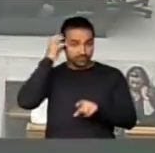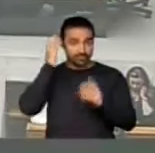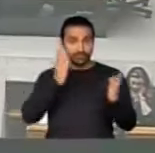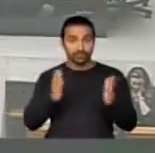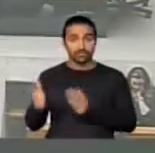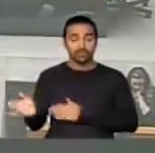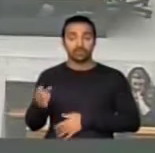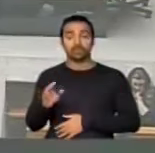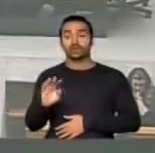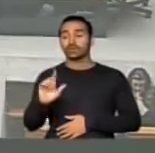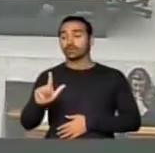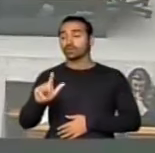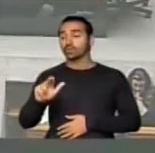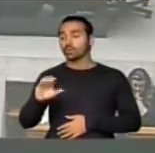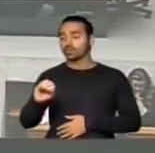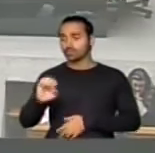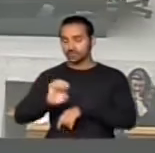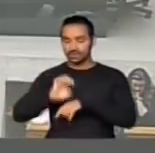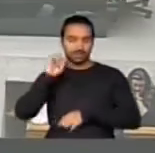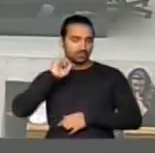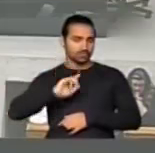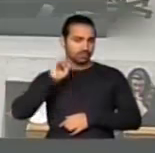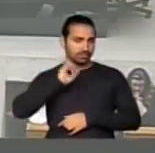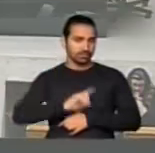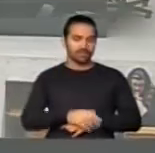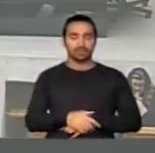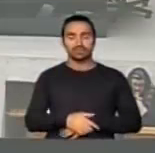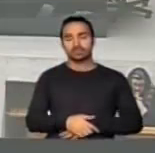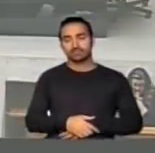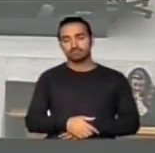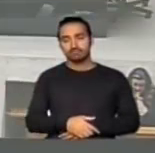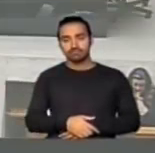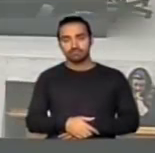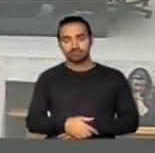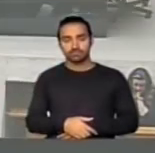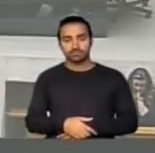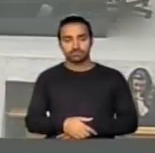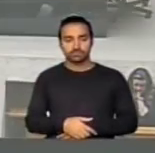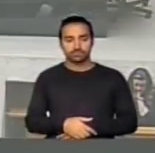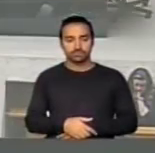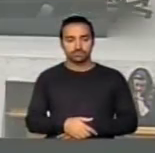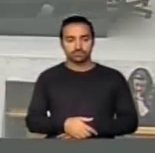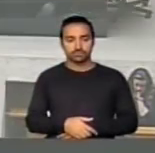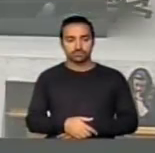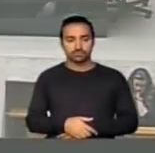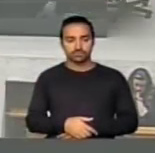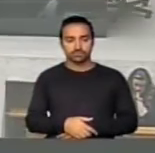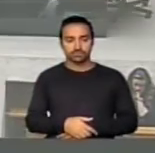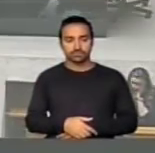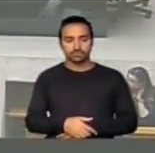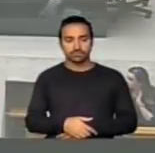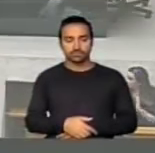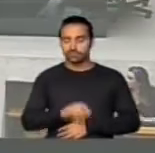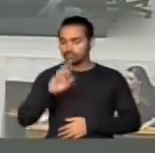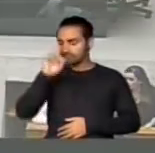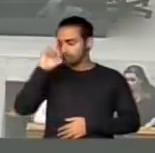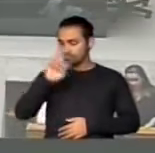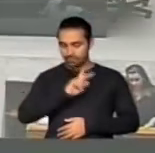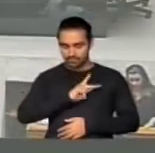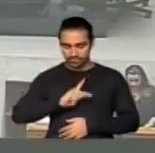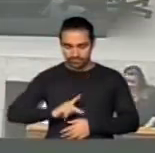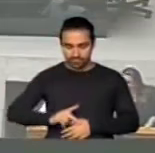Tenente Lúcio de Minas Gerais, logo em seguida deputado Gaguinho, logo em seguida deputado Ivan Valente. Senhor Presidente,